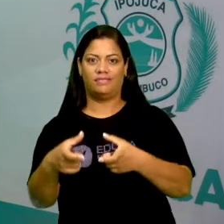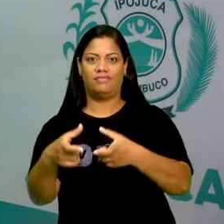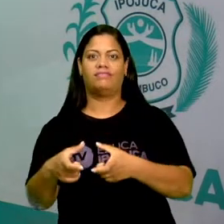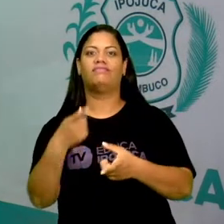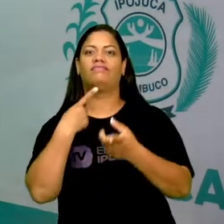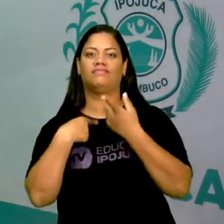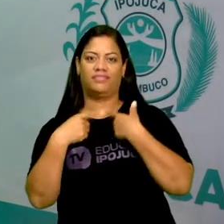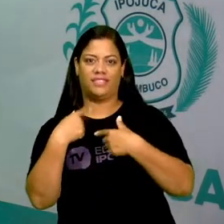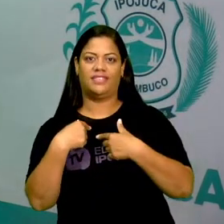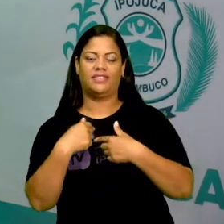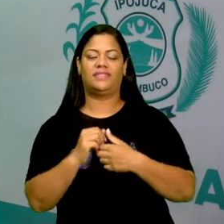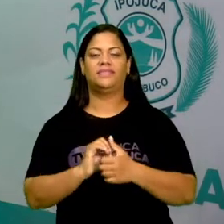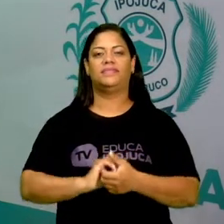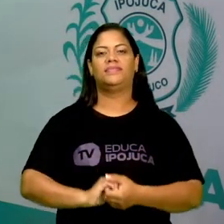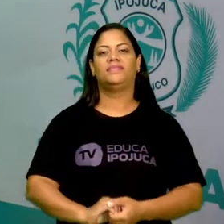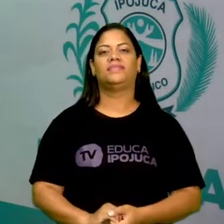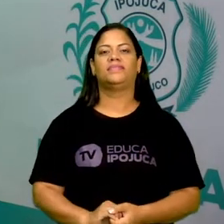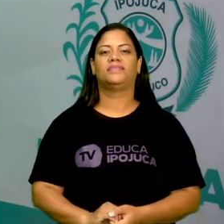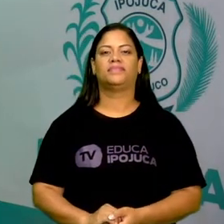Então vamos lá.